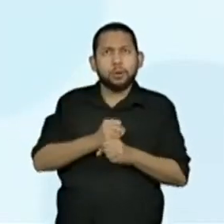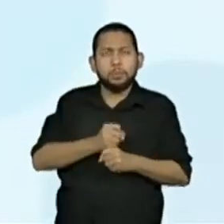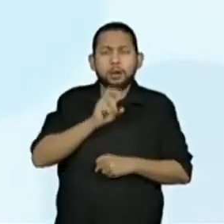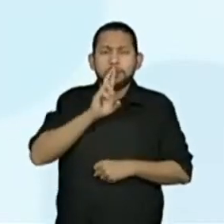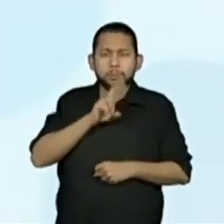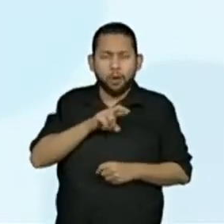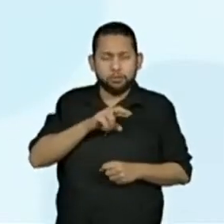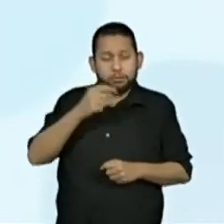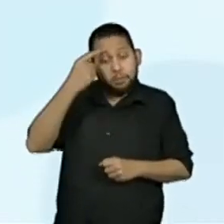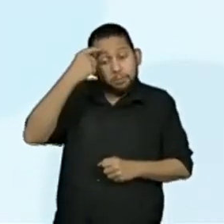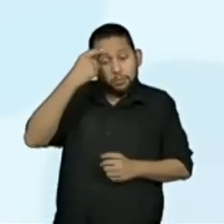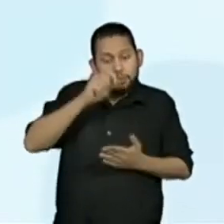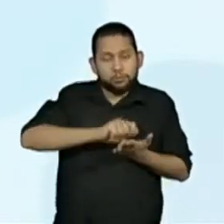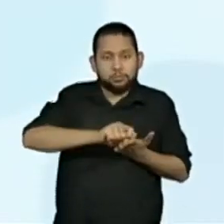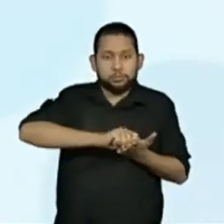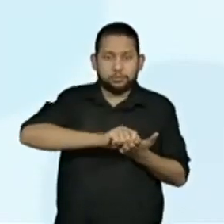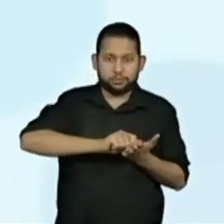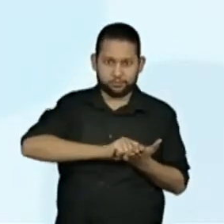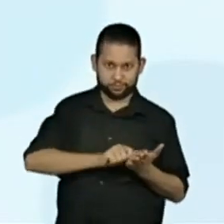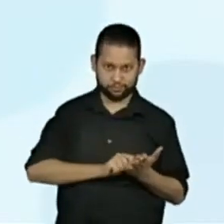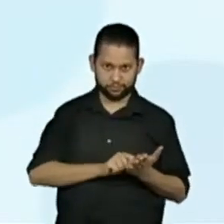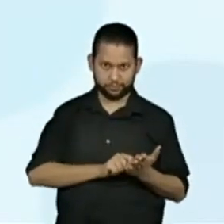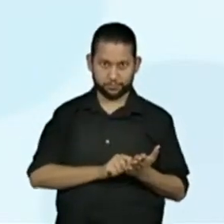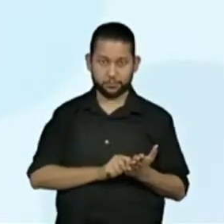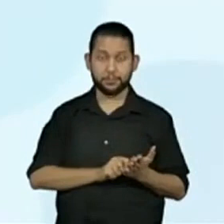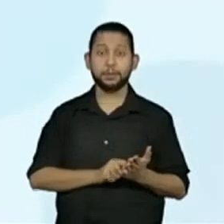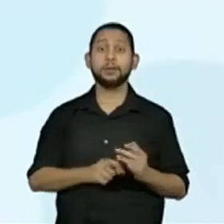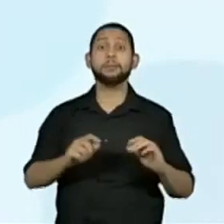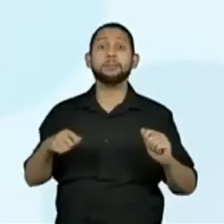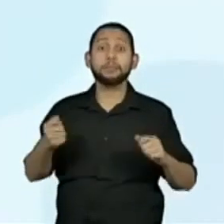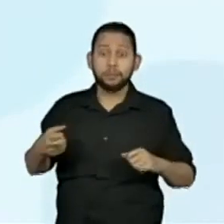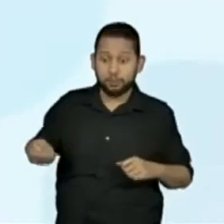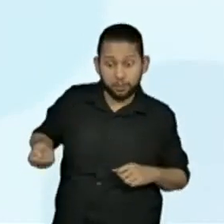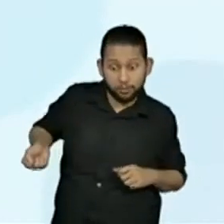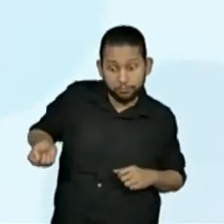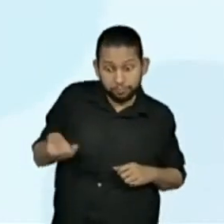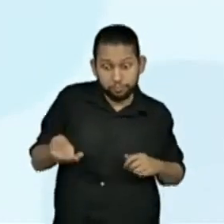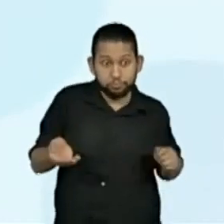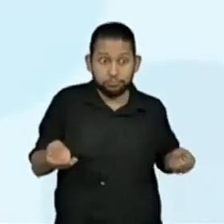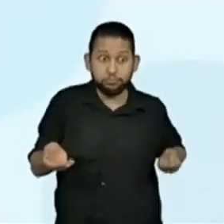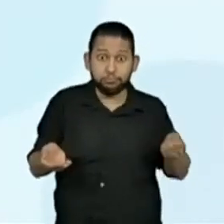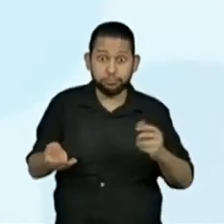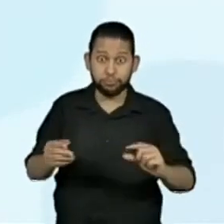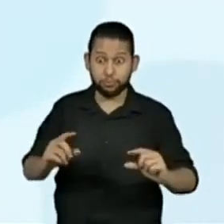Resultado da soma, referente à adição das faces viradas para cima.